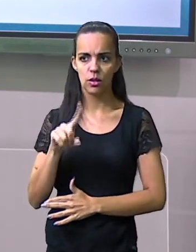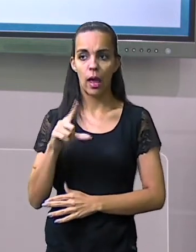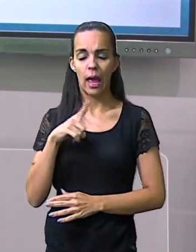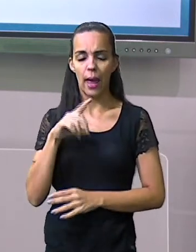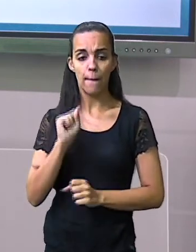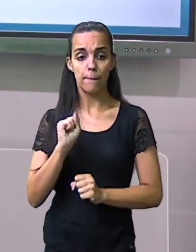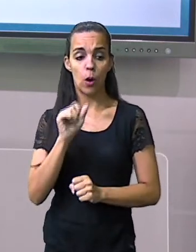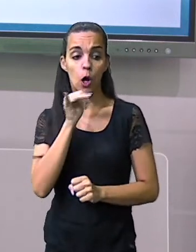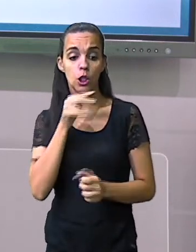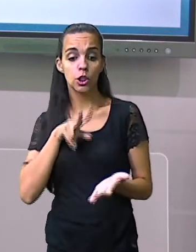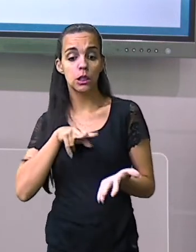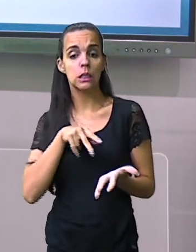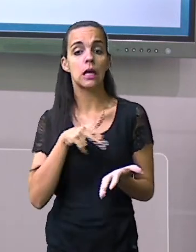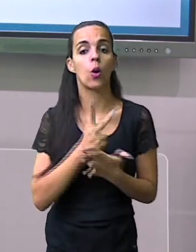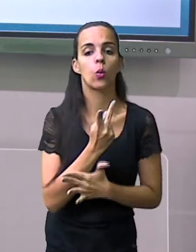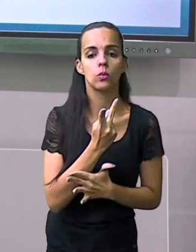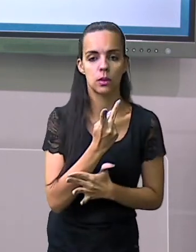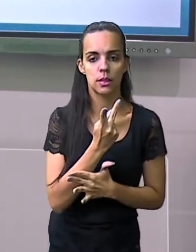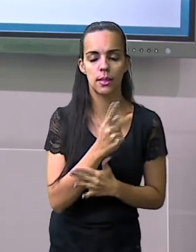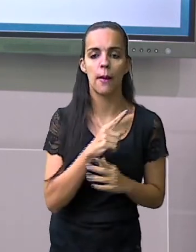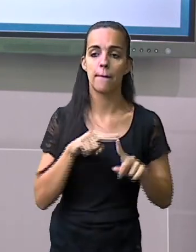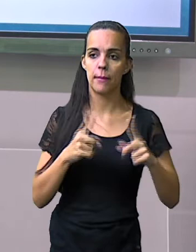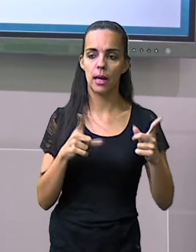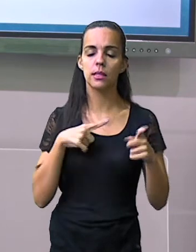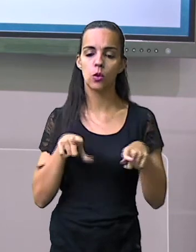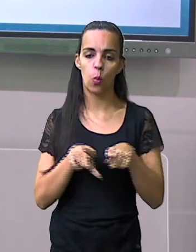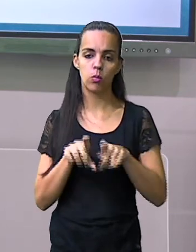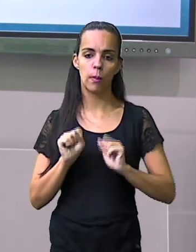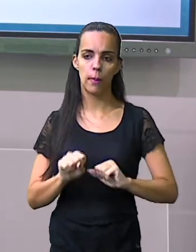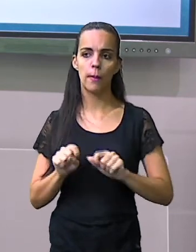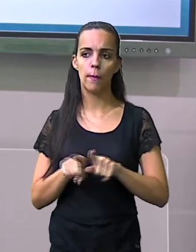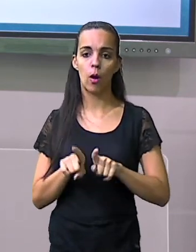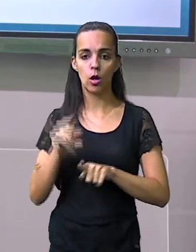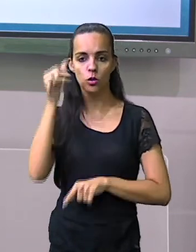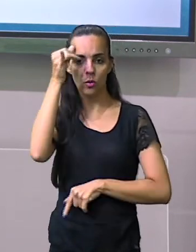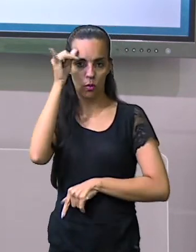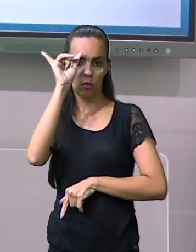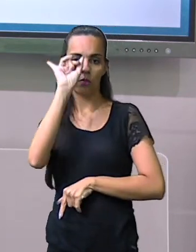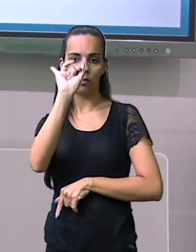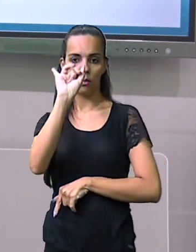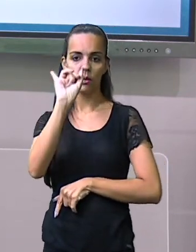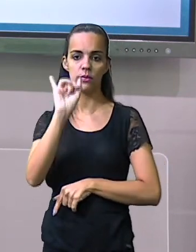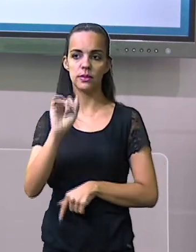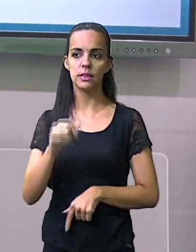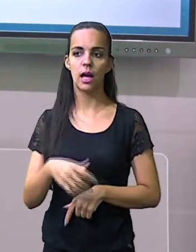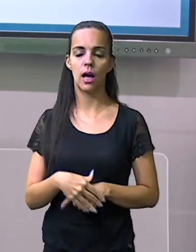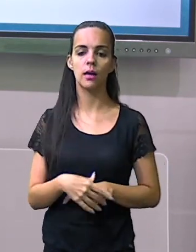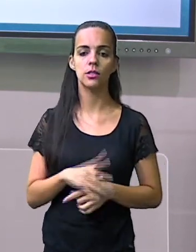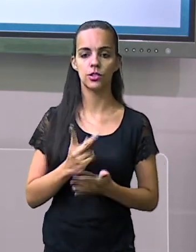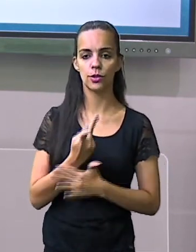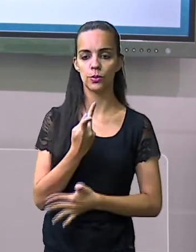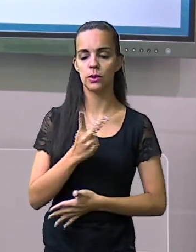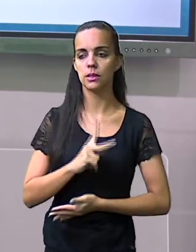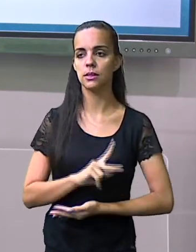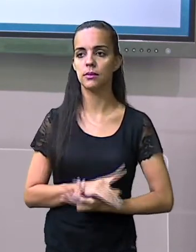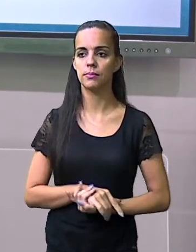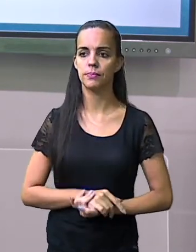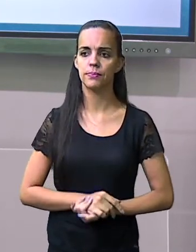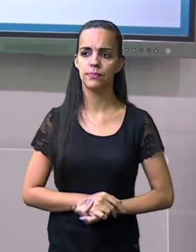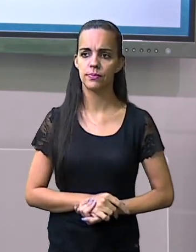potencial de dano que aquele objeto, aquela fonte pode te ocasionar, tá bom?